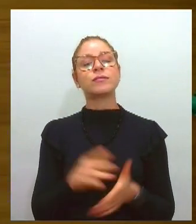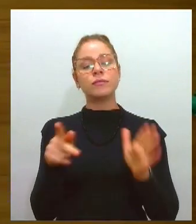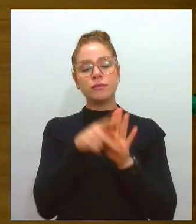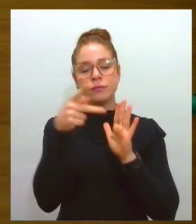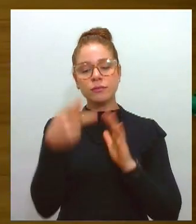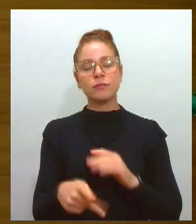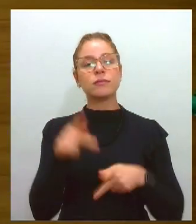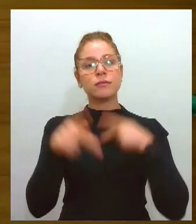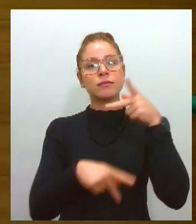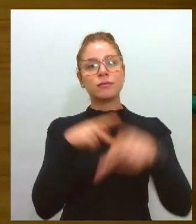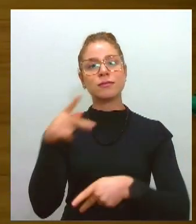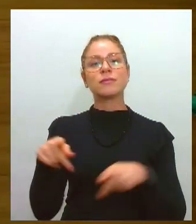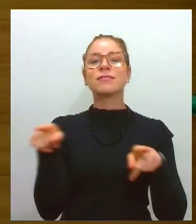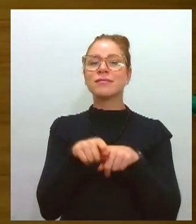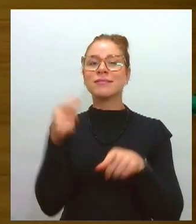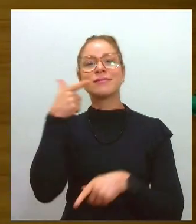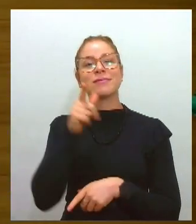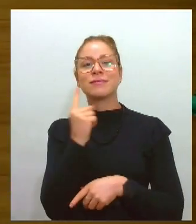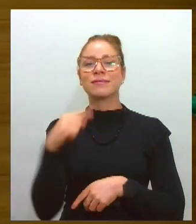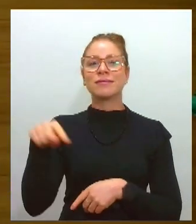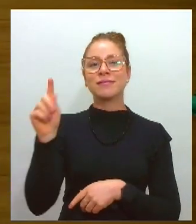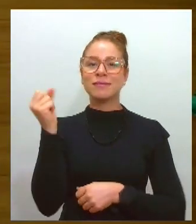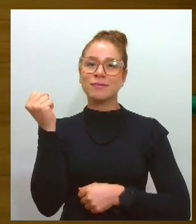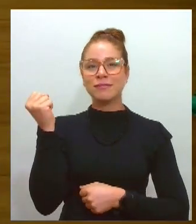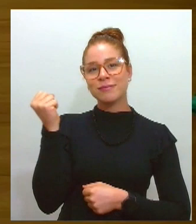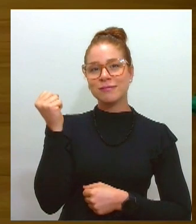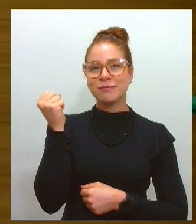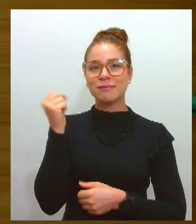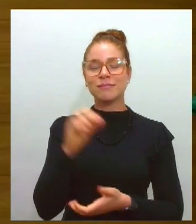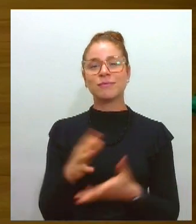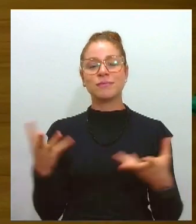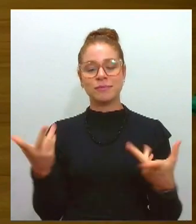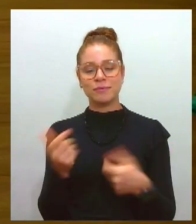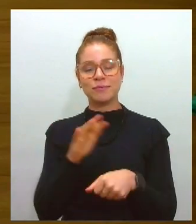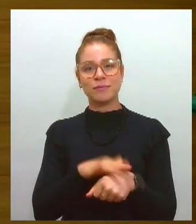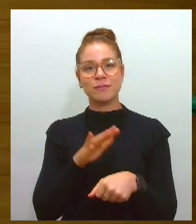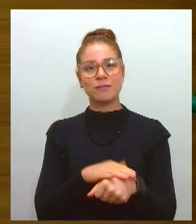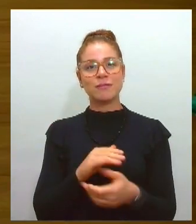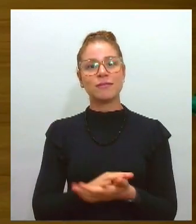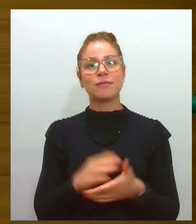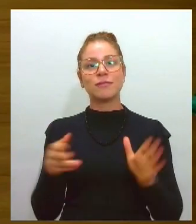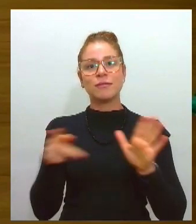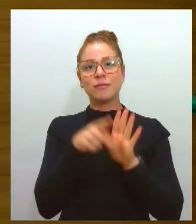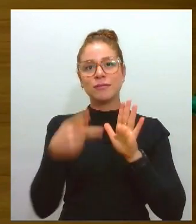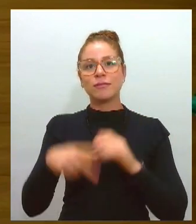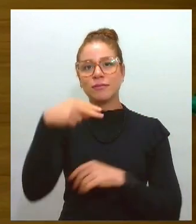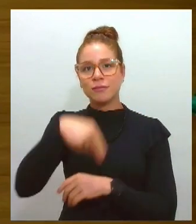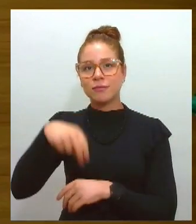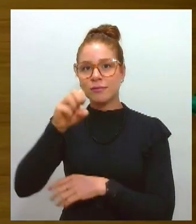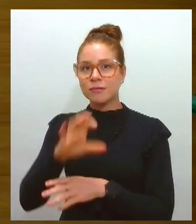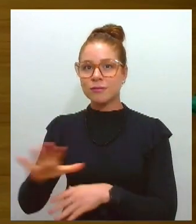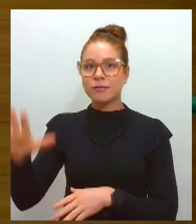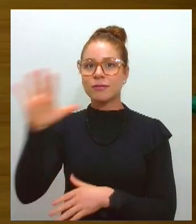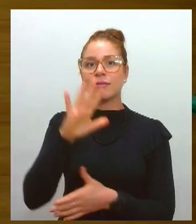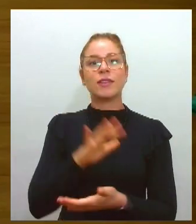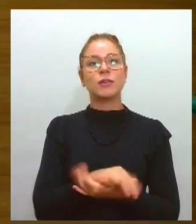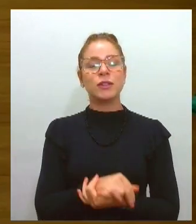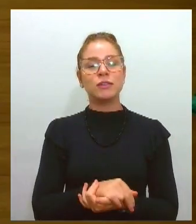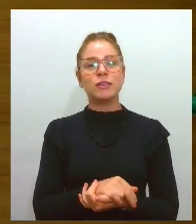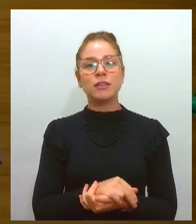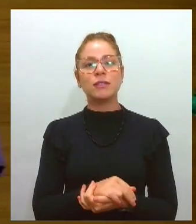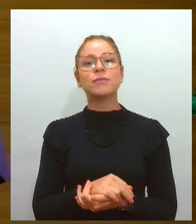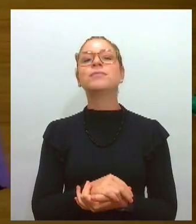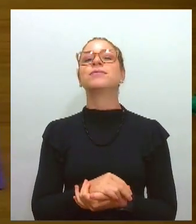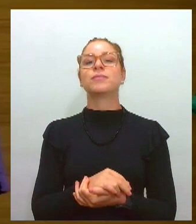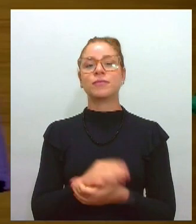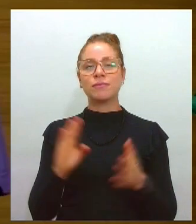dessa musicalidade que eu costumo dizer dos nossos nordestinos sergipanos, que é a brilhante toda essa festa, né? Com certeza.